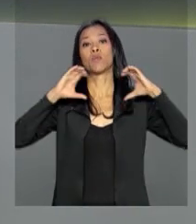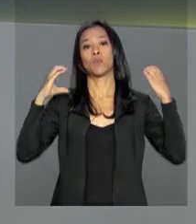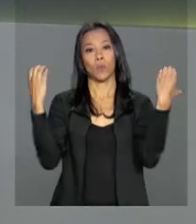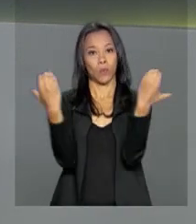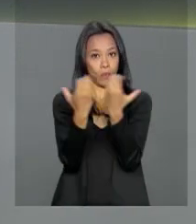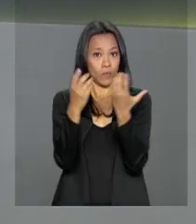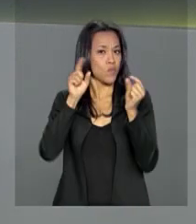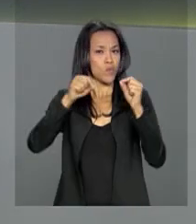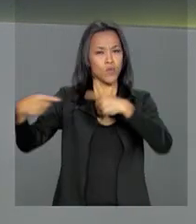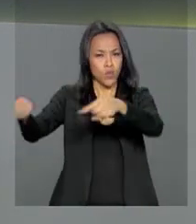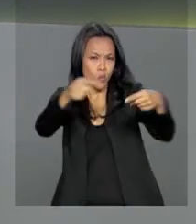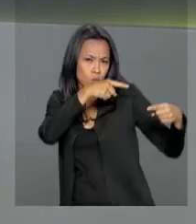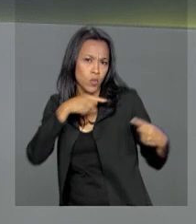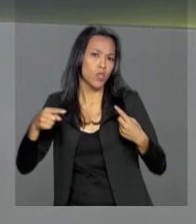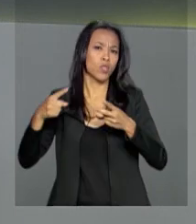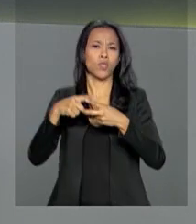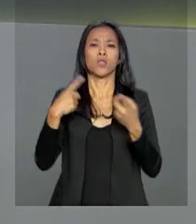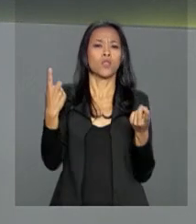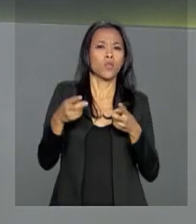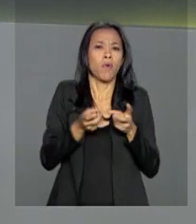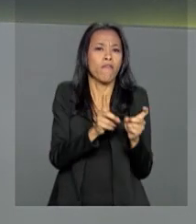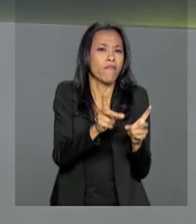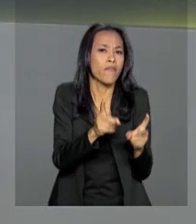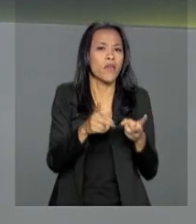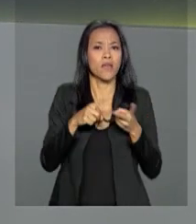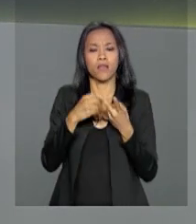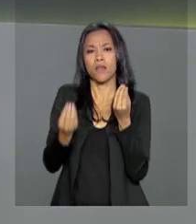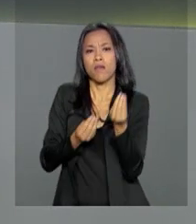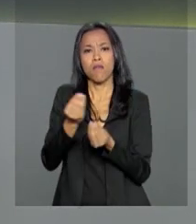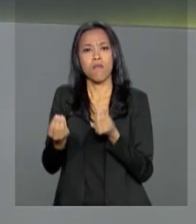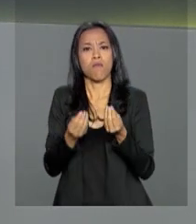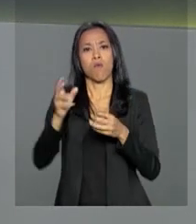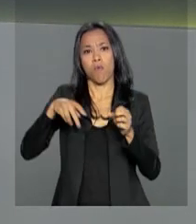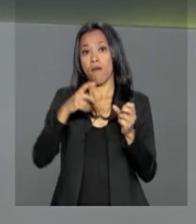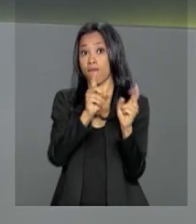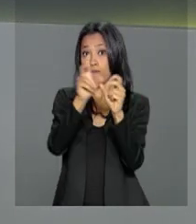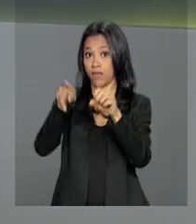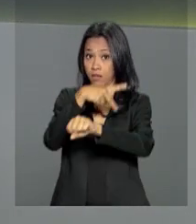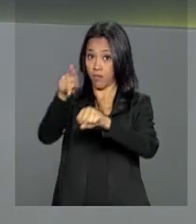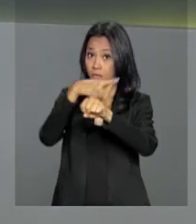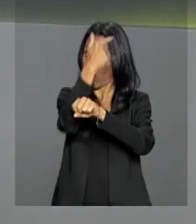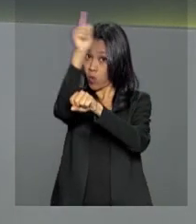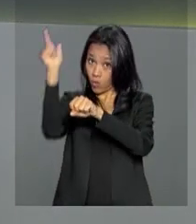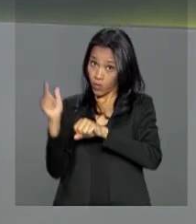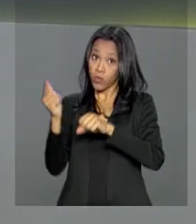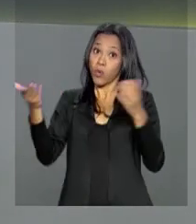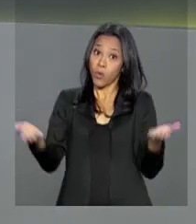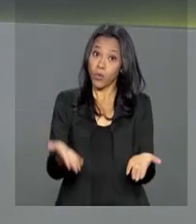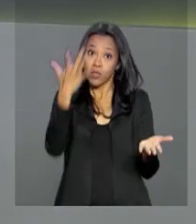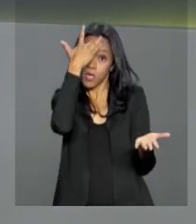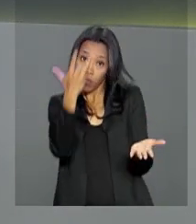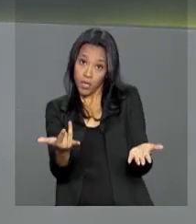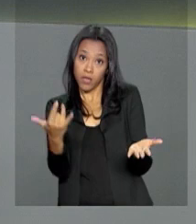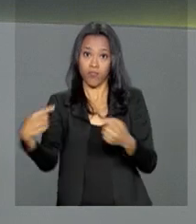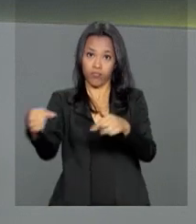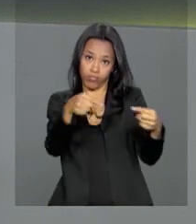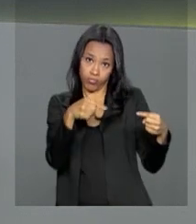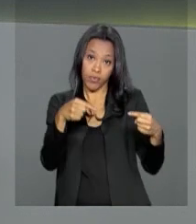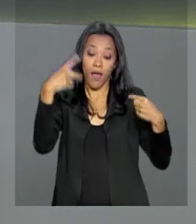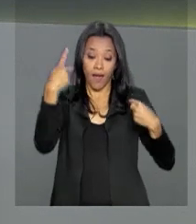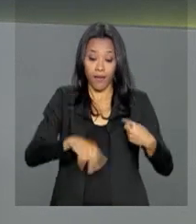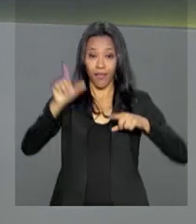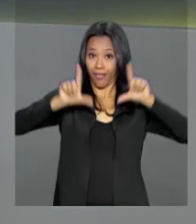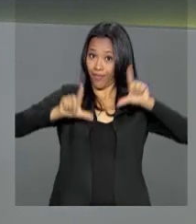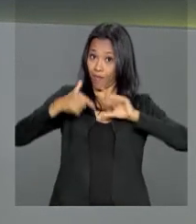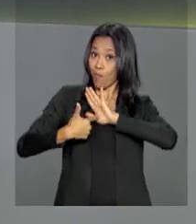encontro vai discutir produção, comercialização e competitividade internacional do Brasil entre hoje e amanhã. A NBR traz para